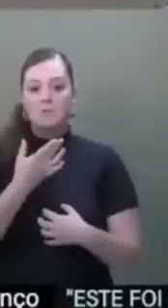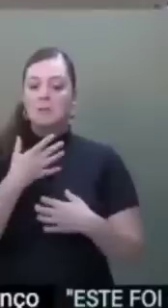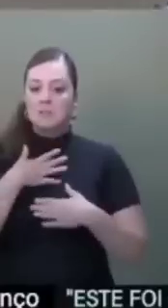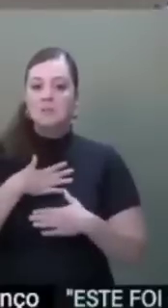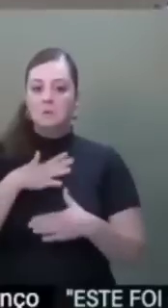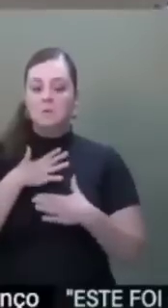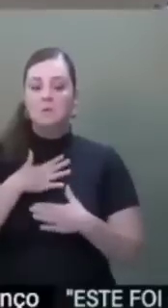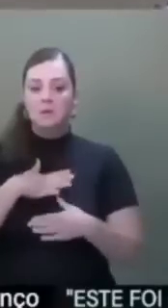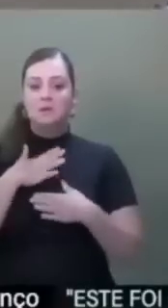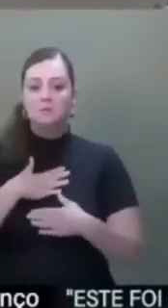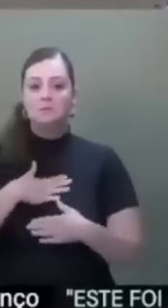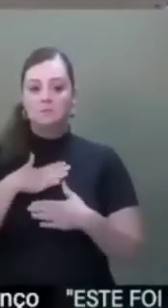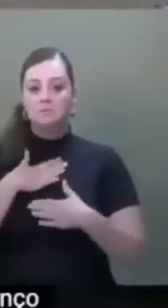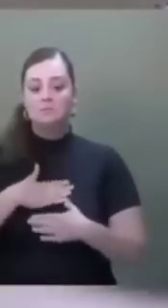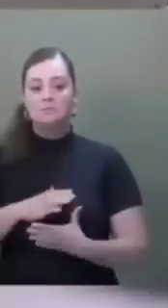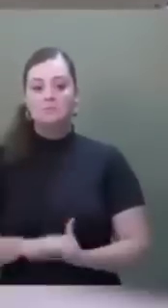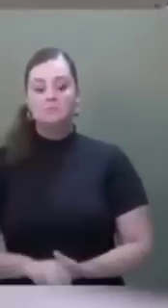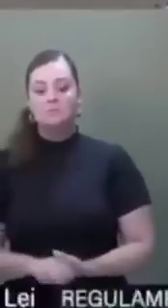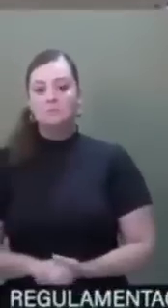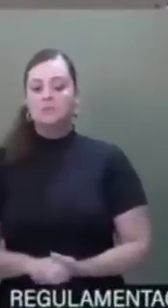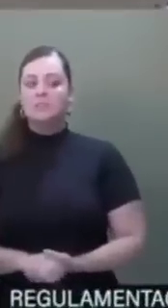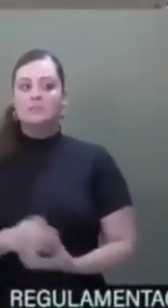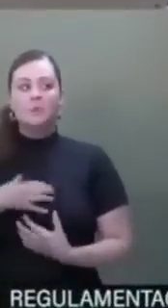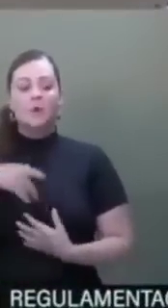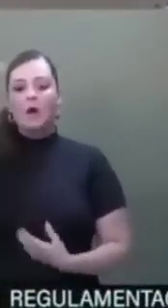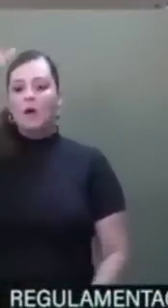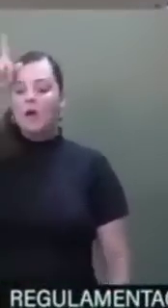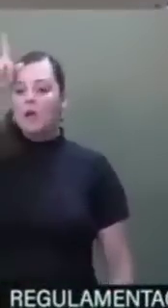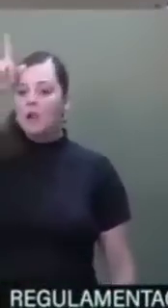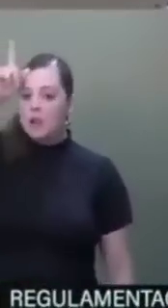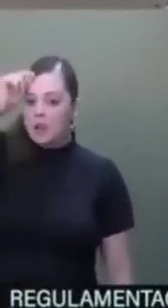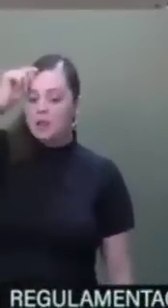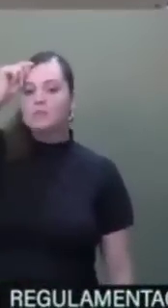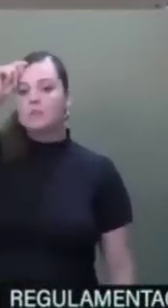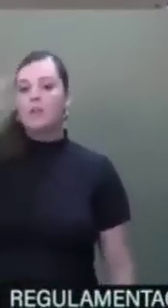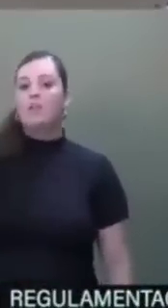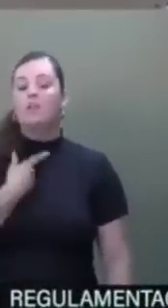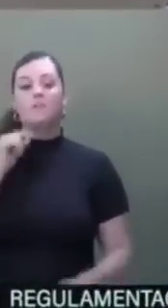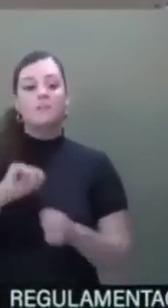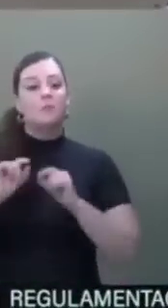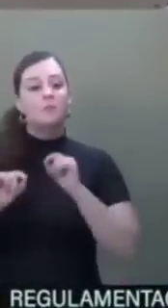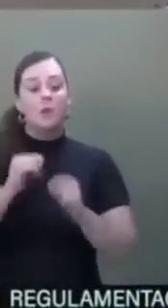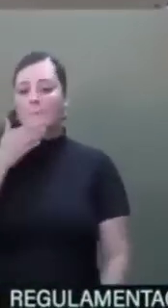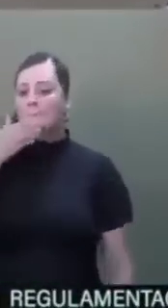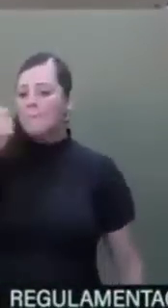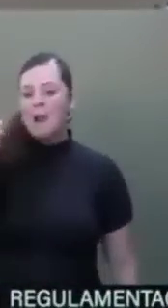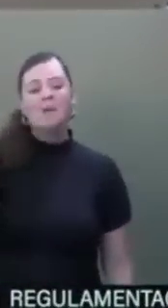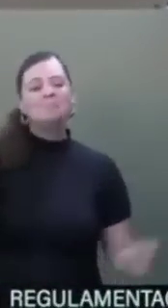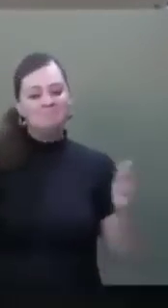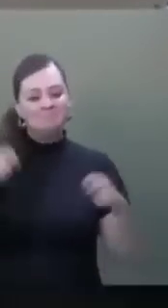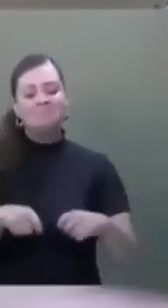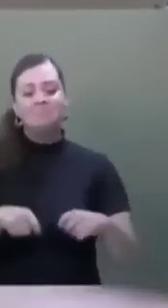tranquila, muito aliviada, que fizemos o melhor possível